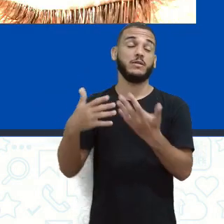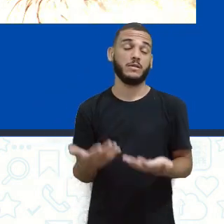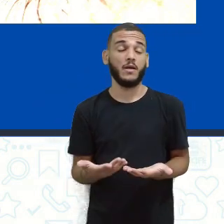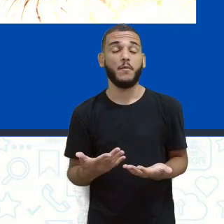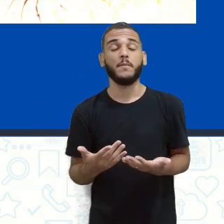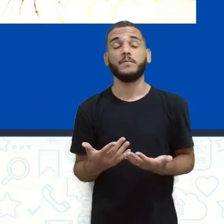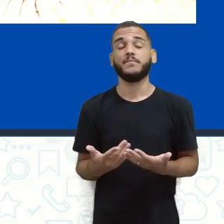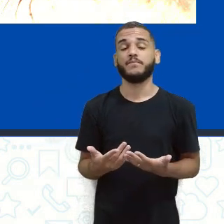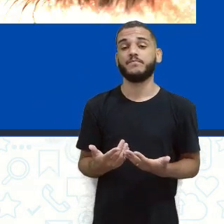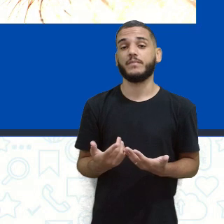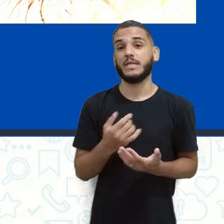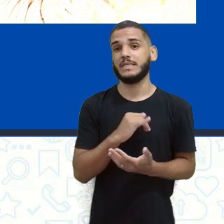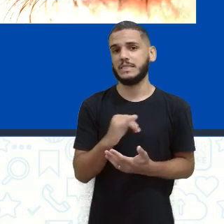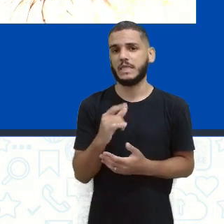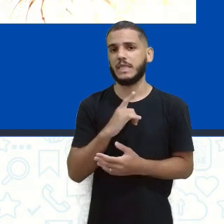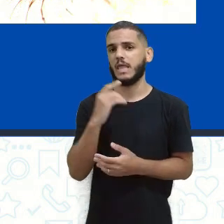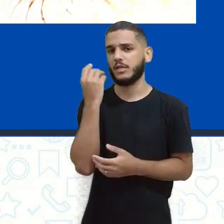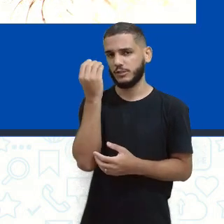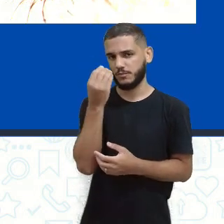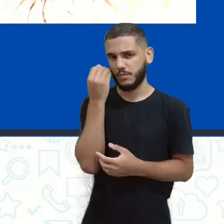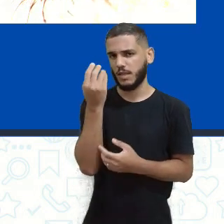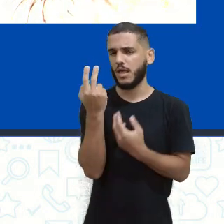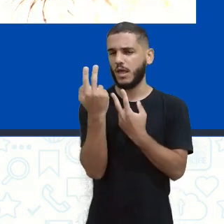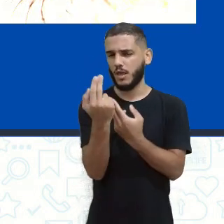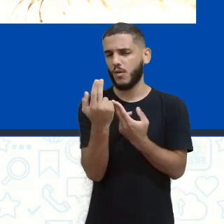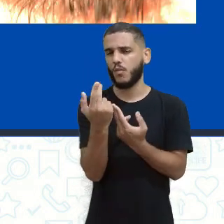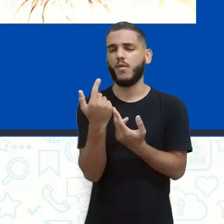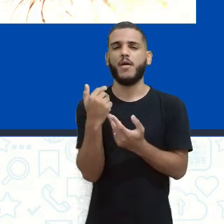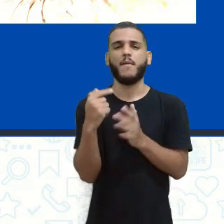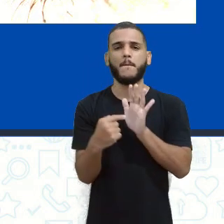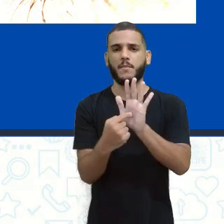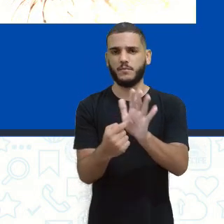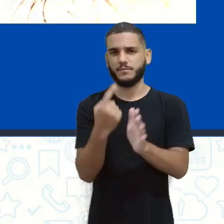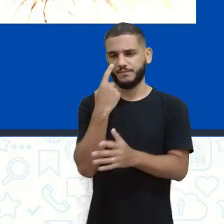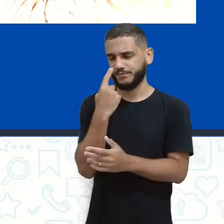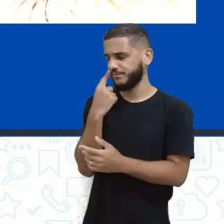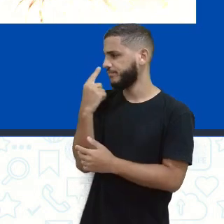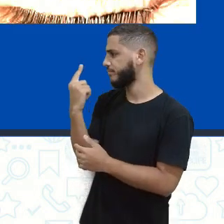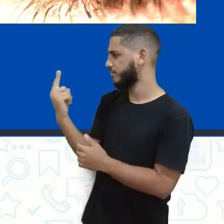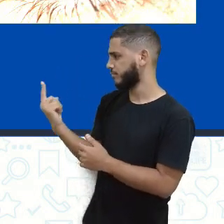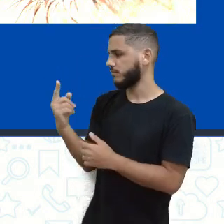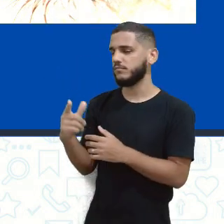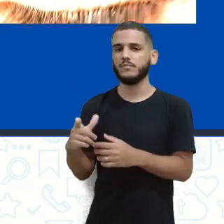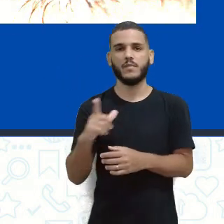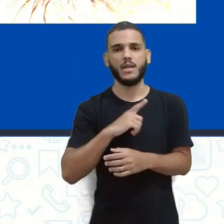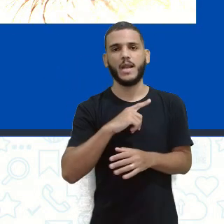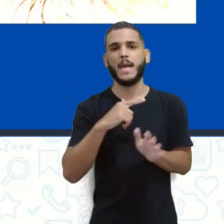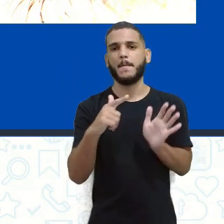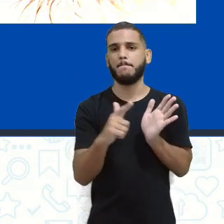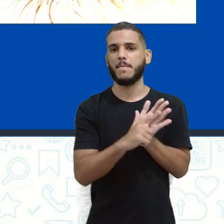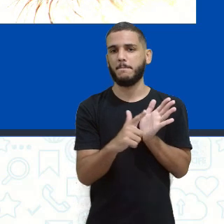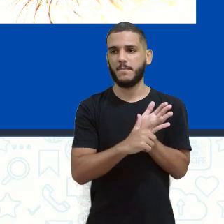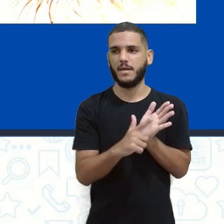se a gente fizer um experimento, como está aí mostrando na nossa tela, pegar um papelzinho, né? Dois papéis aí, fazer um